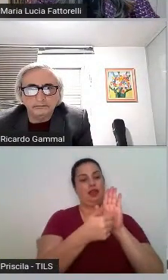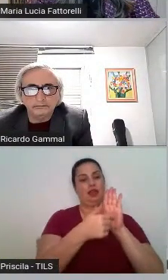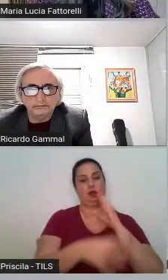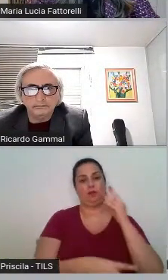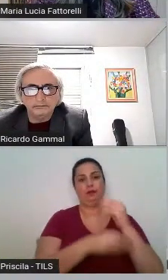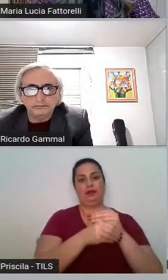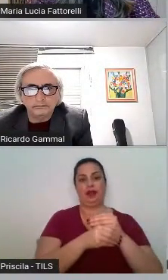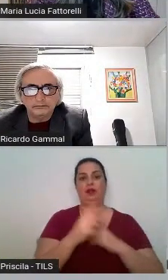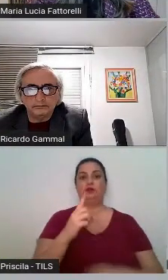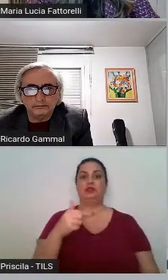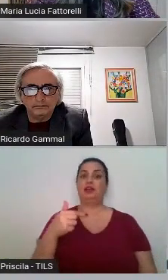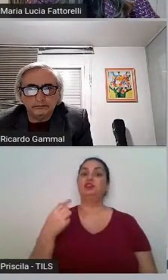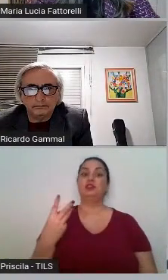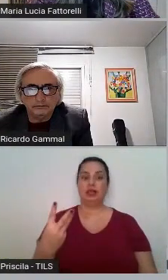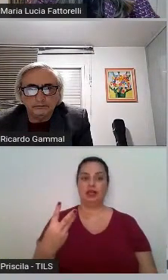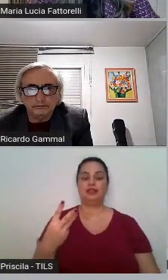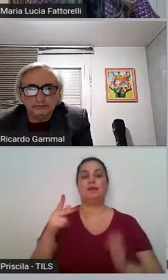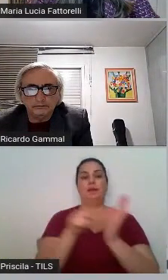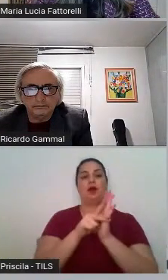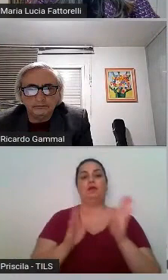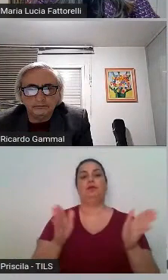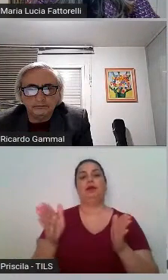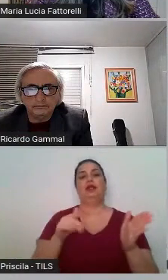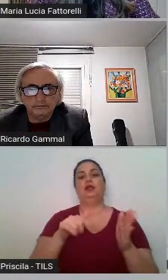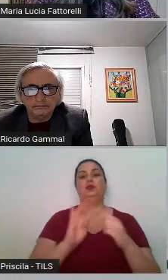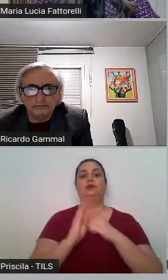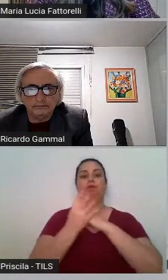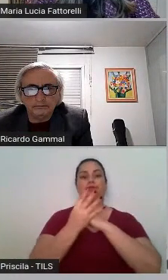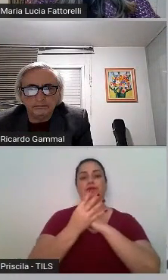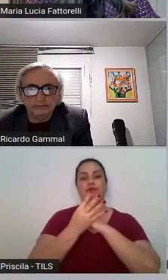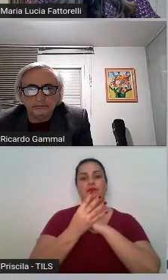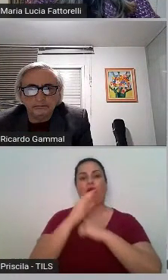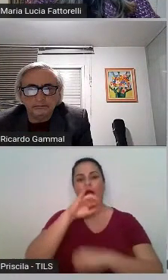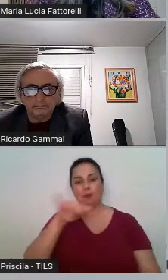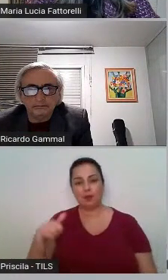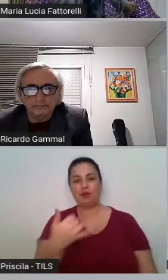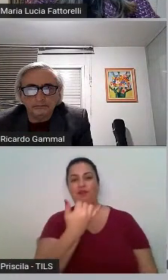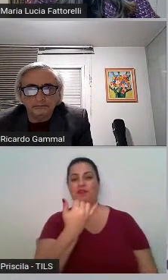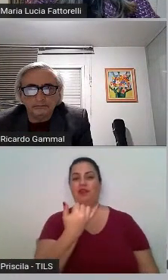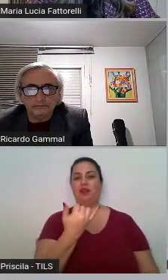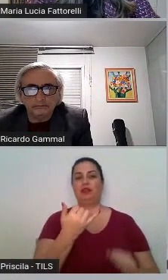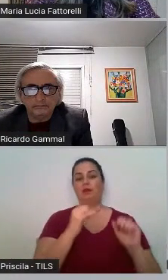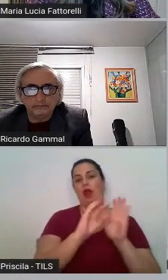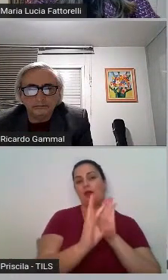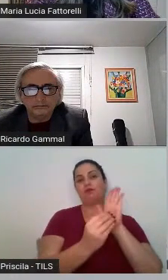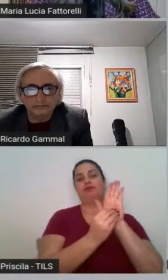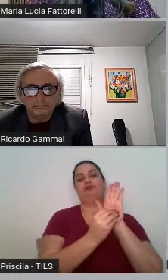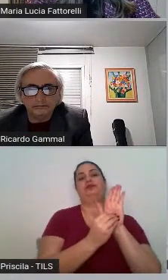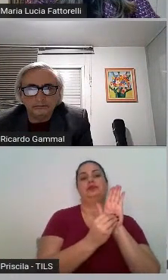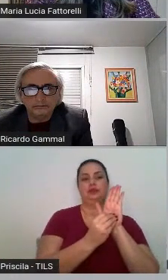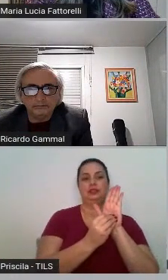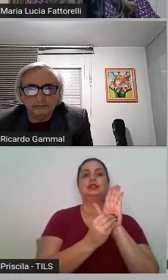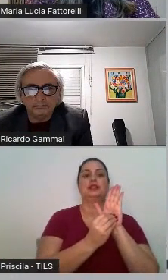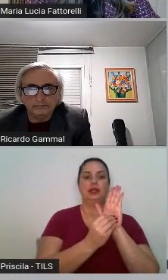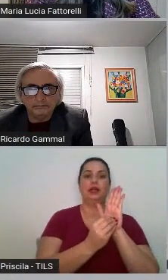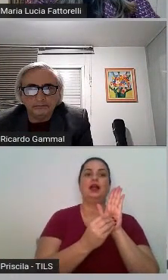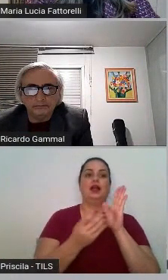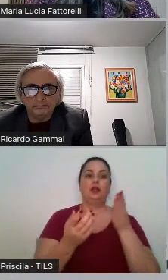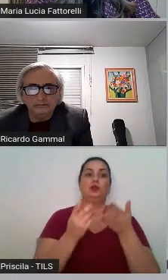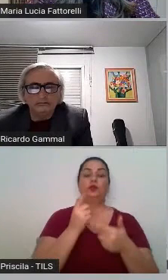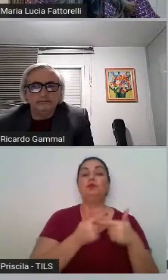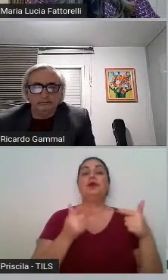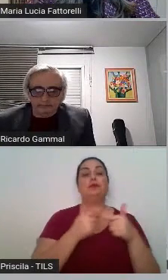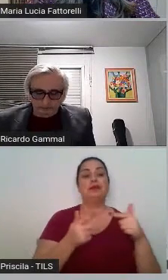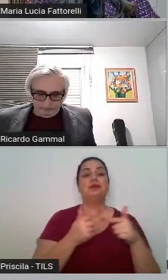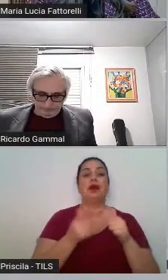pandemia, eles aproveitam para inserir esse problema da securitização, que